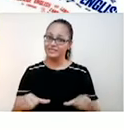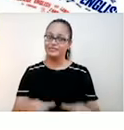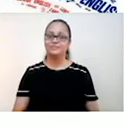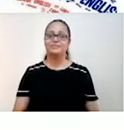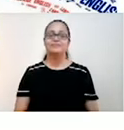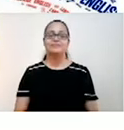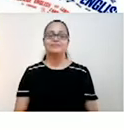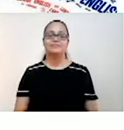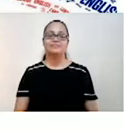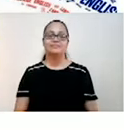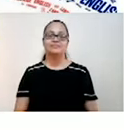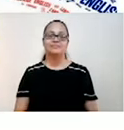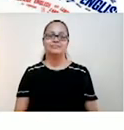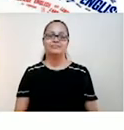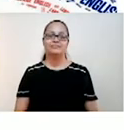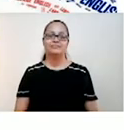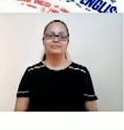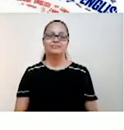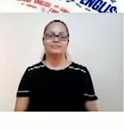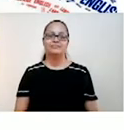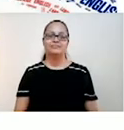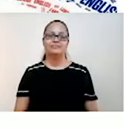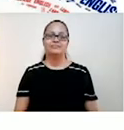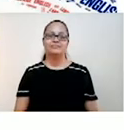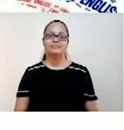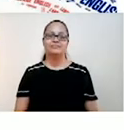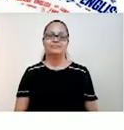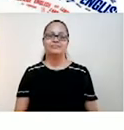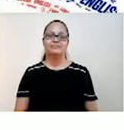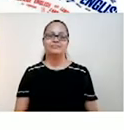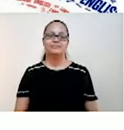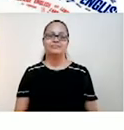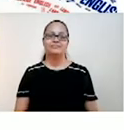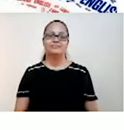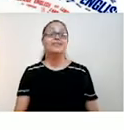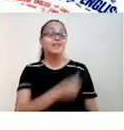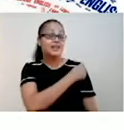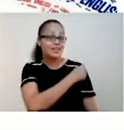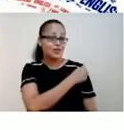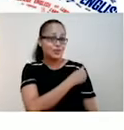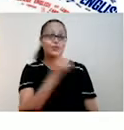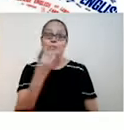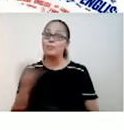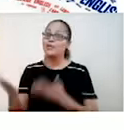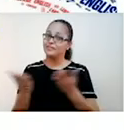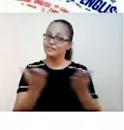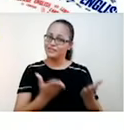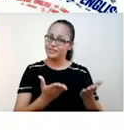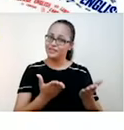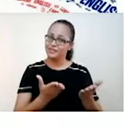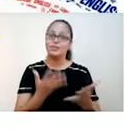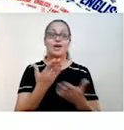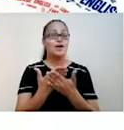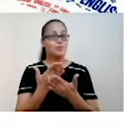Bruno. E aí, galera, bem-vindo a mais uma aula de língua inglesa com o professor Bruno. Então,